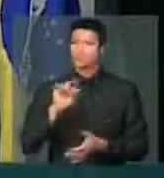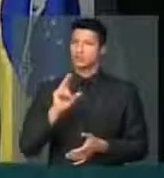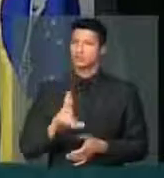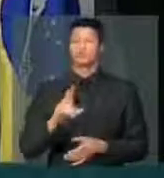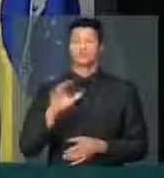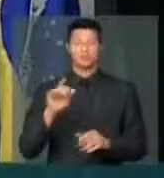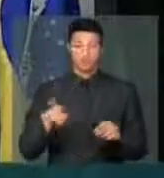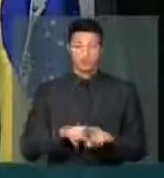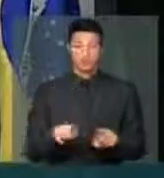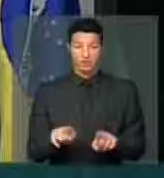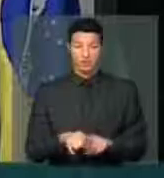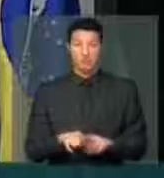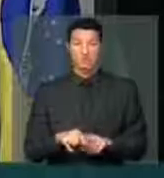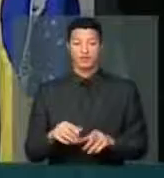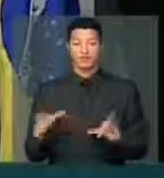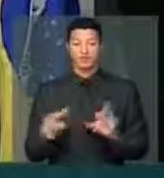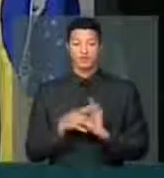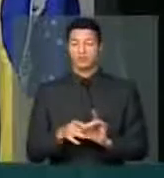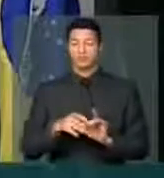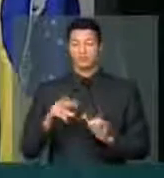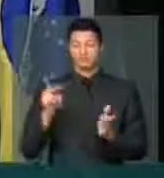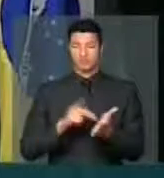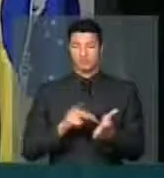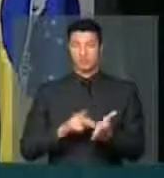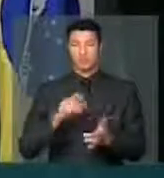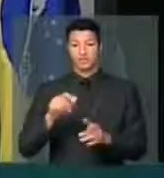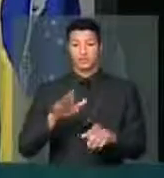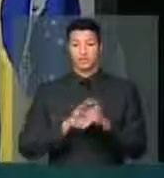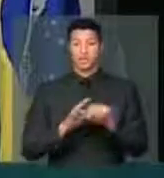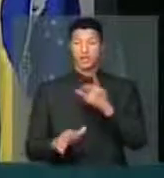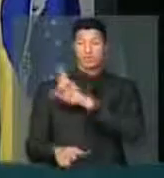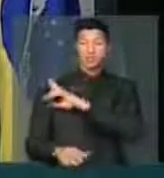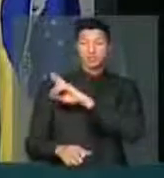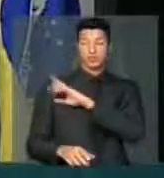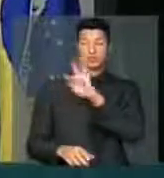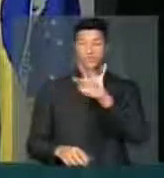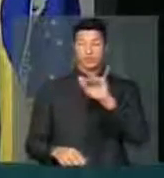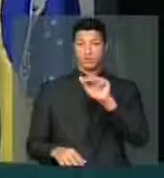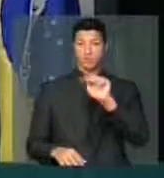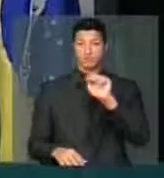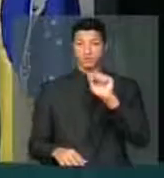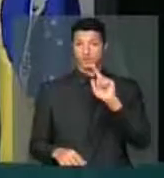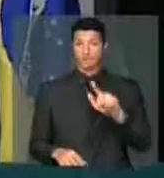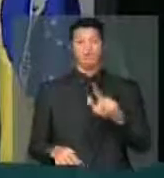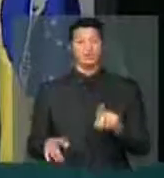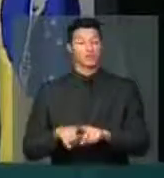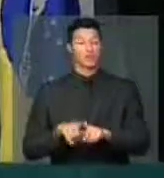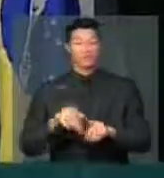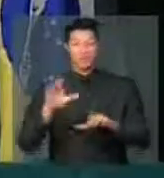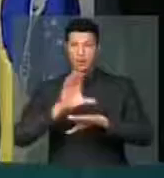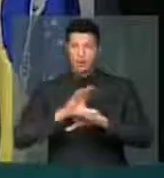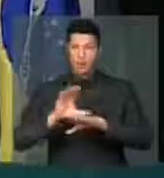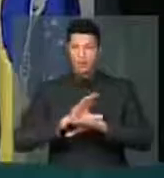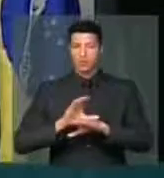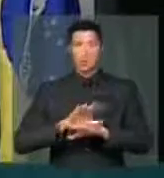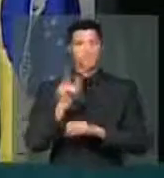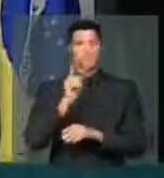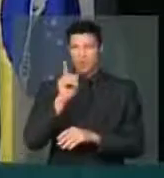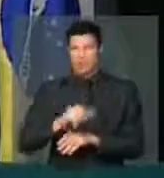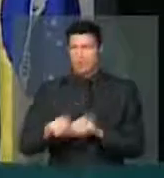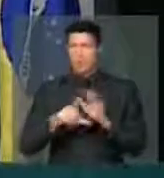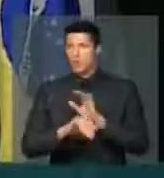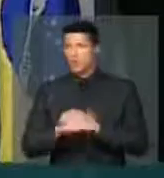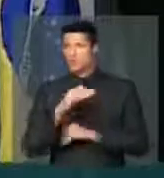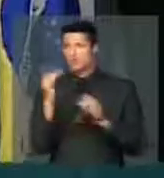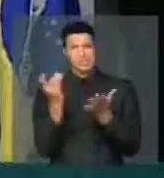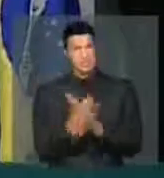de Contas da União afirme peritoriamente que a lei de responsabilidade fiscal e que a Constituição da República não é uma lei